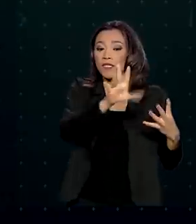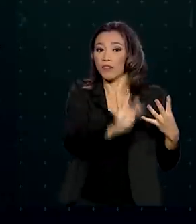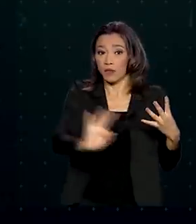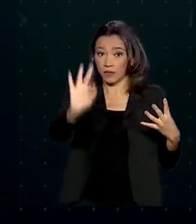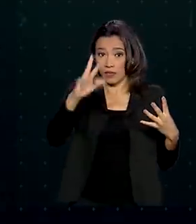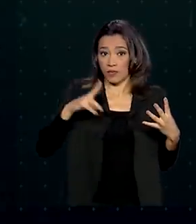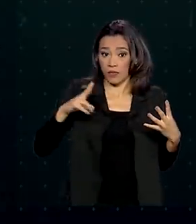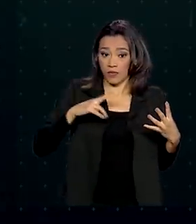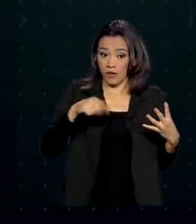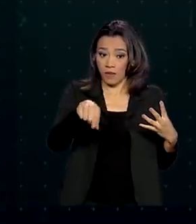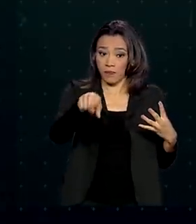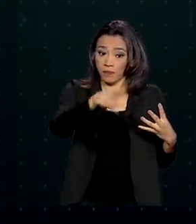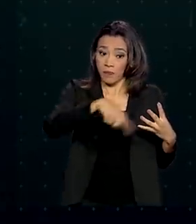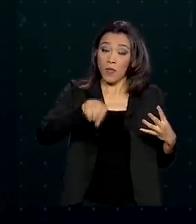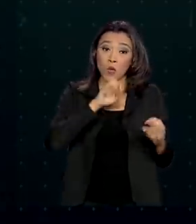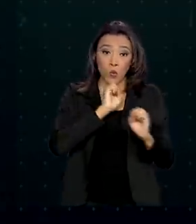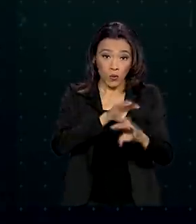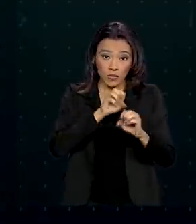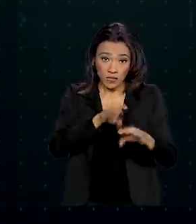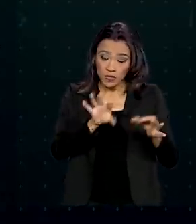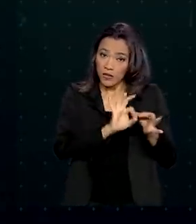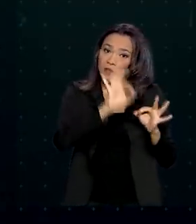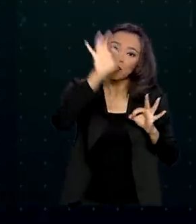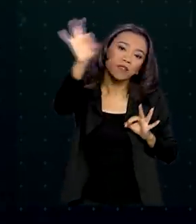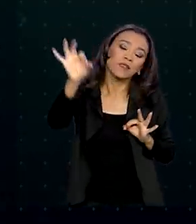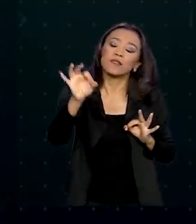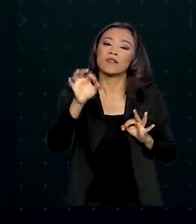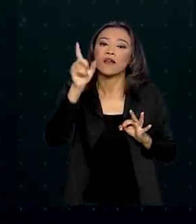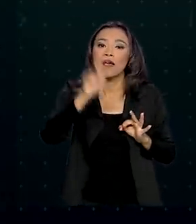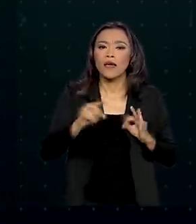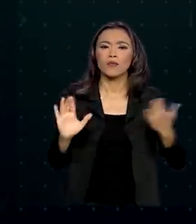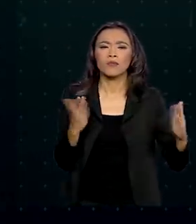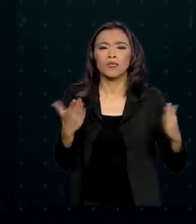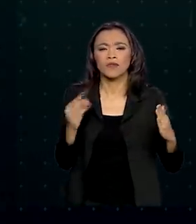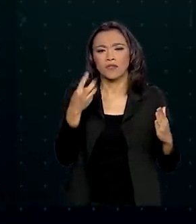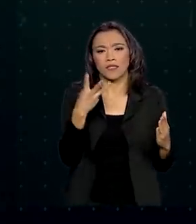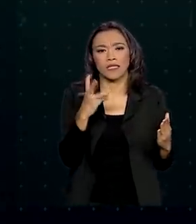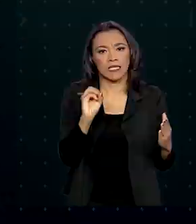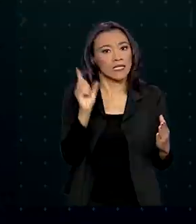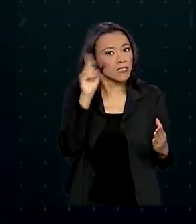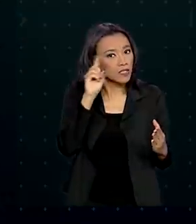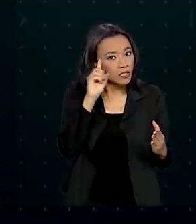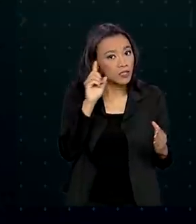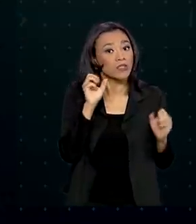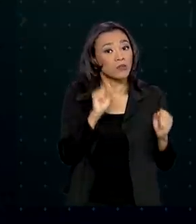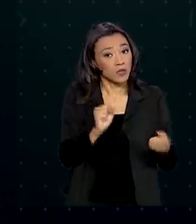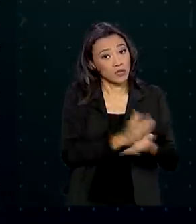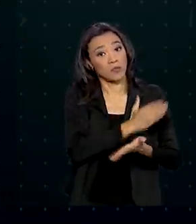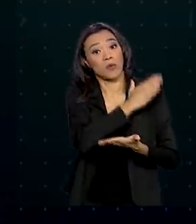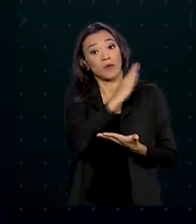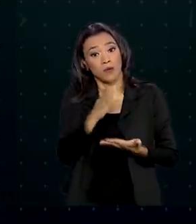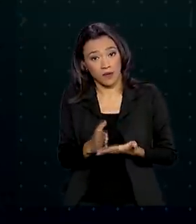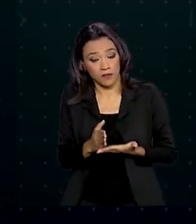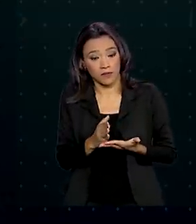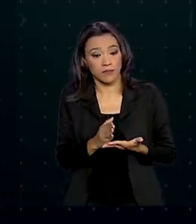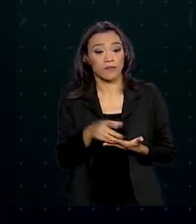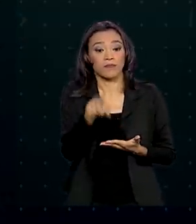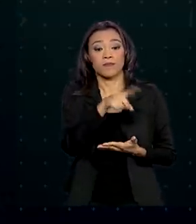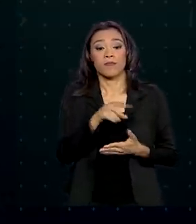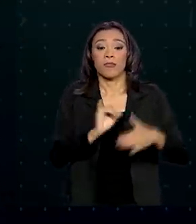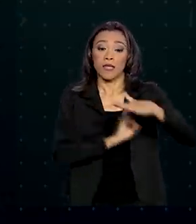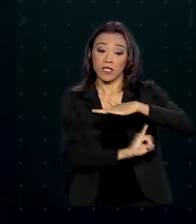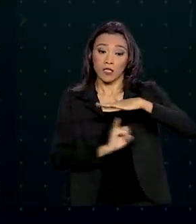privadas. O ensino à distância fica autorizado por 30 dias e pode ser prorrogado. As instituições